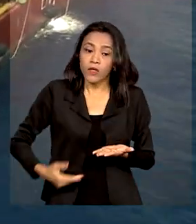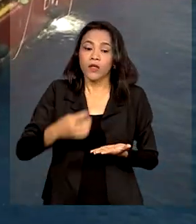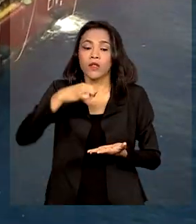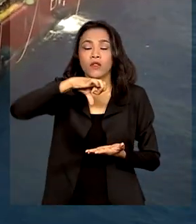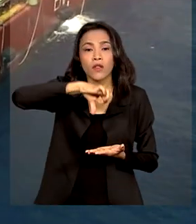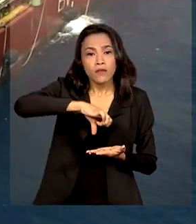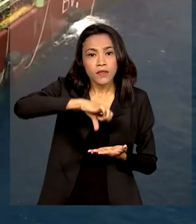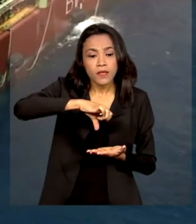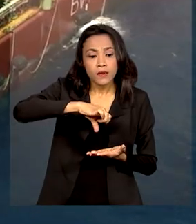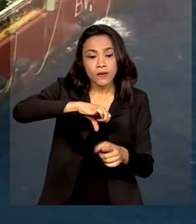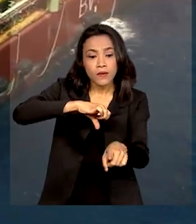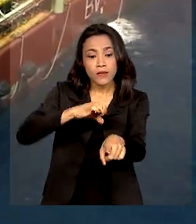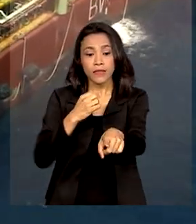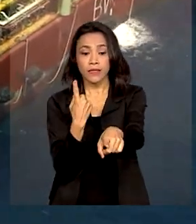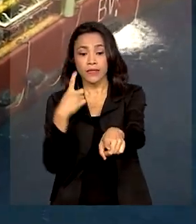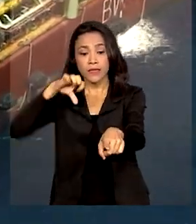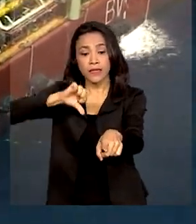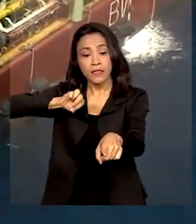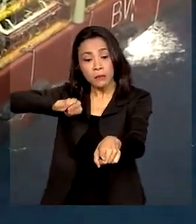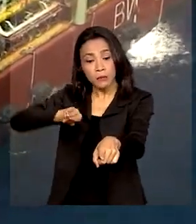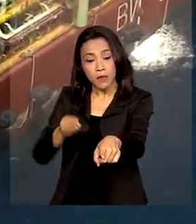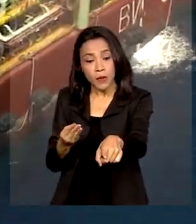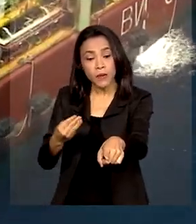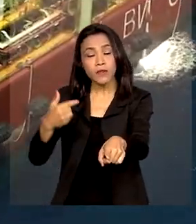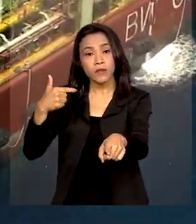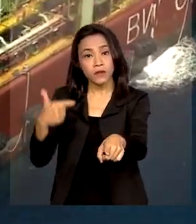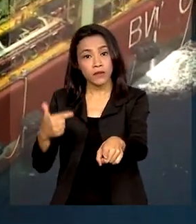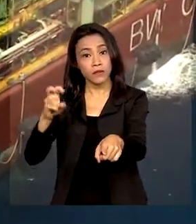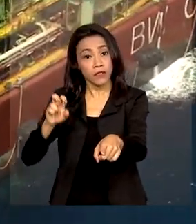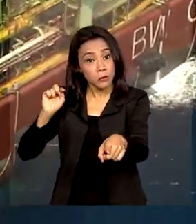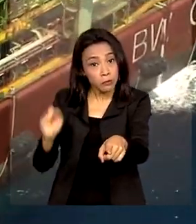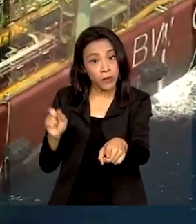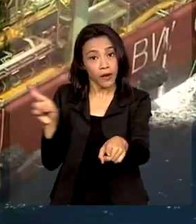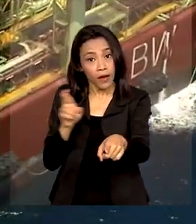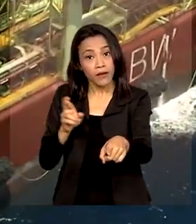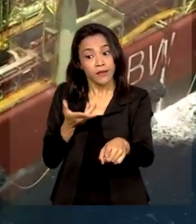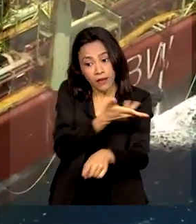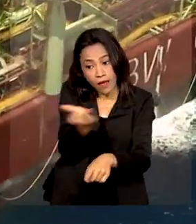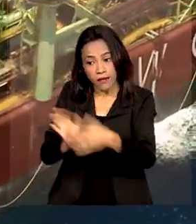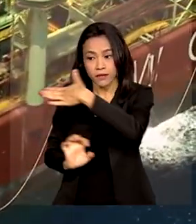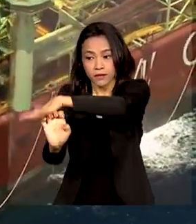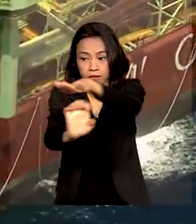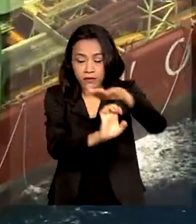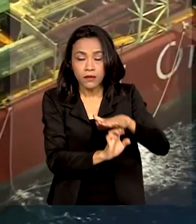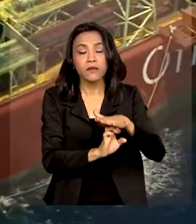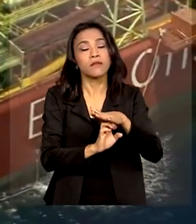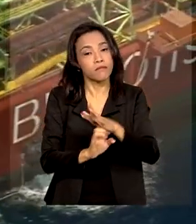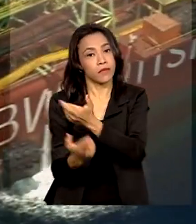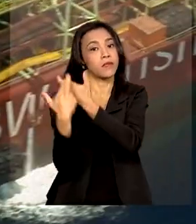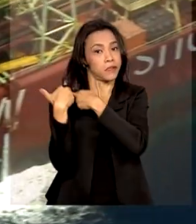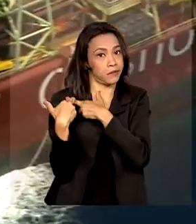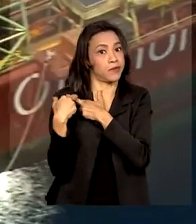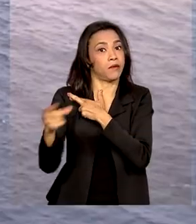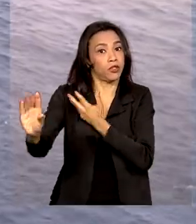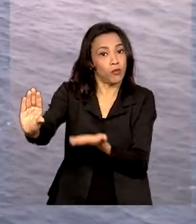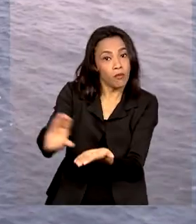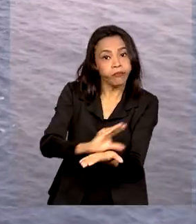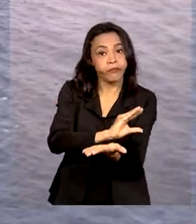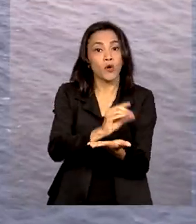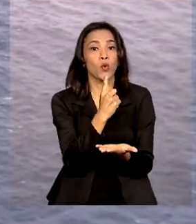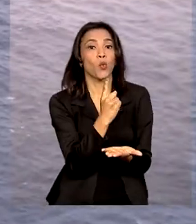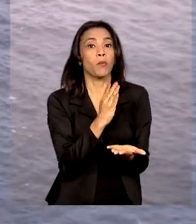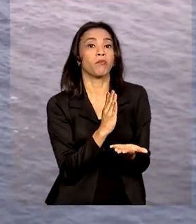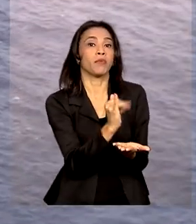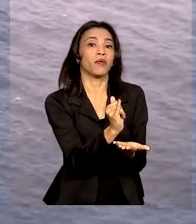,252 milhões. E as empresas vão ter que realizar um investimento mínimo de R 1